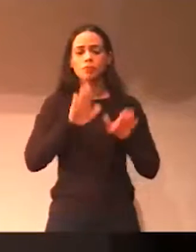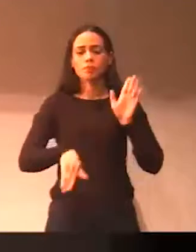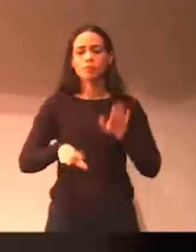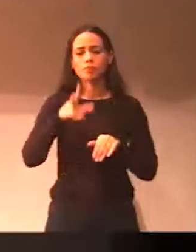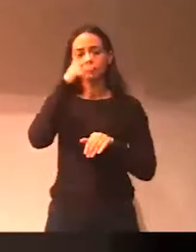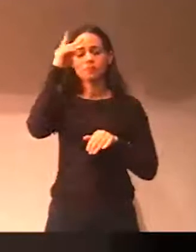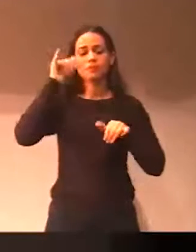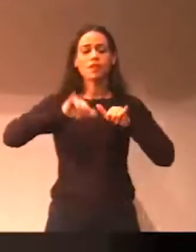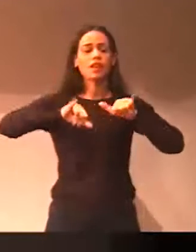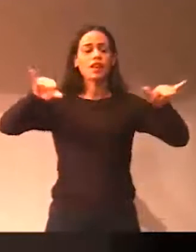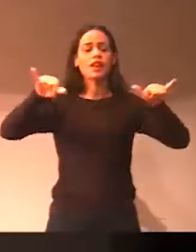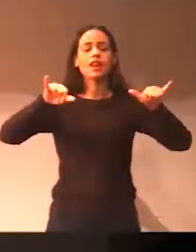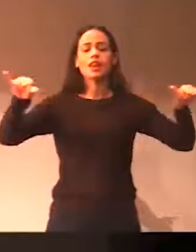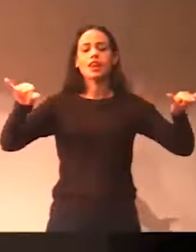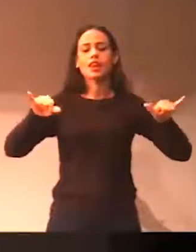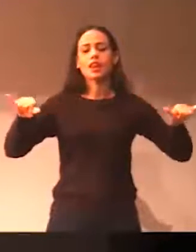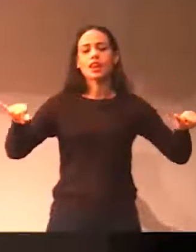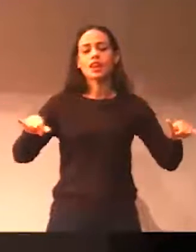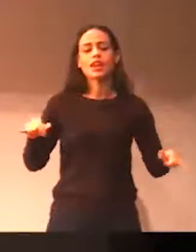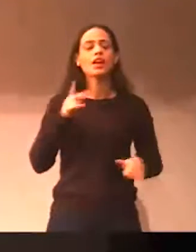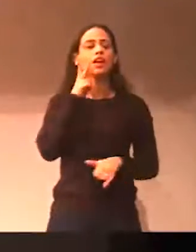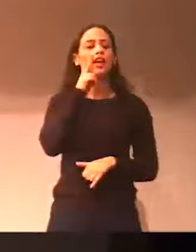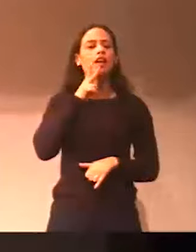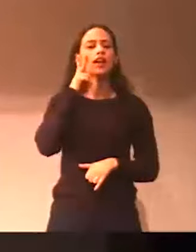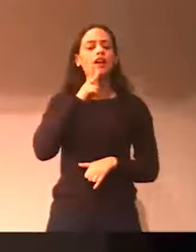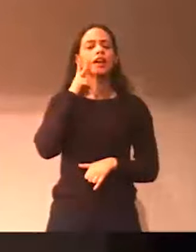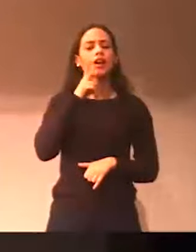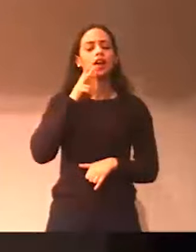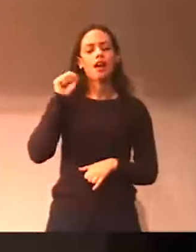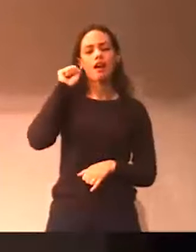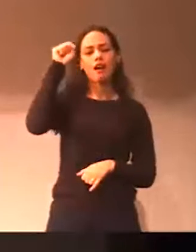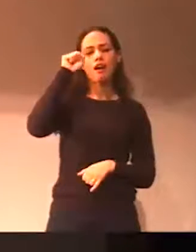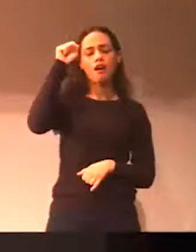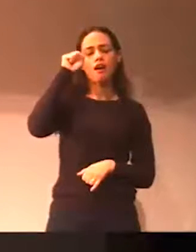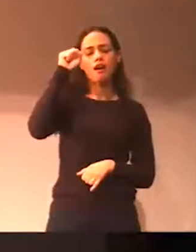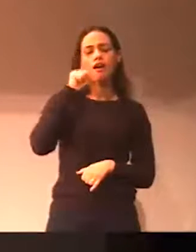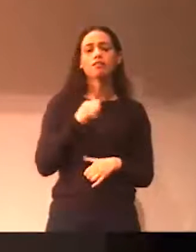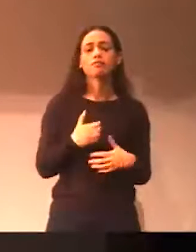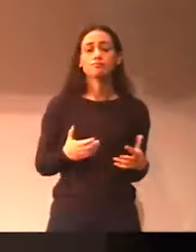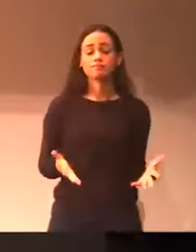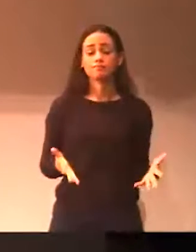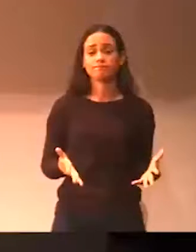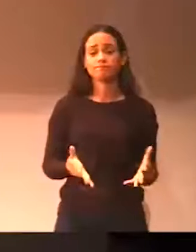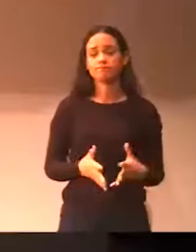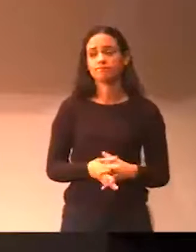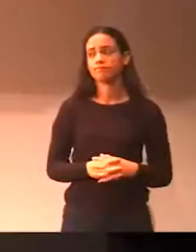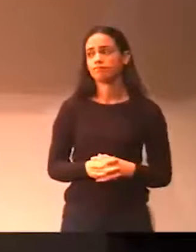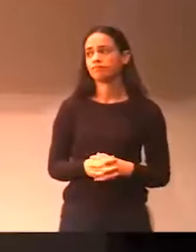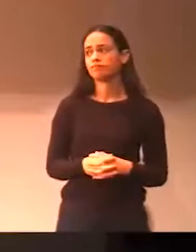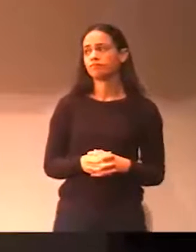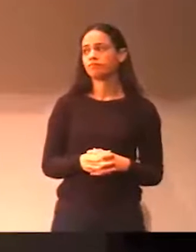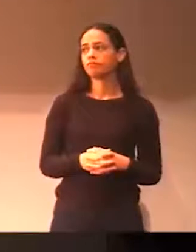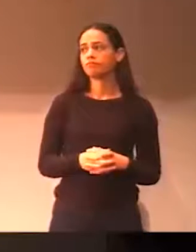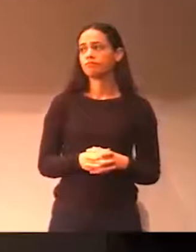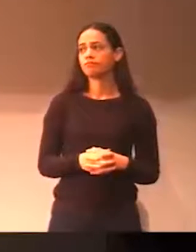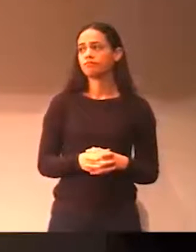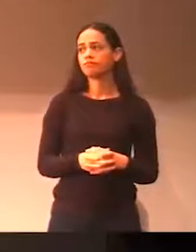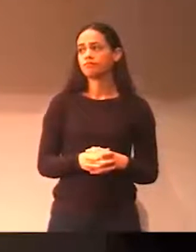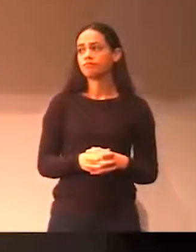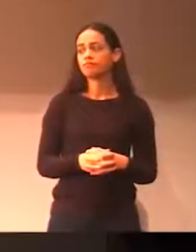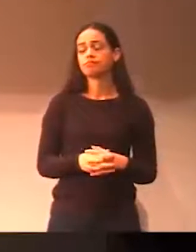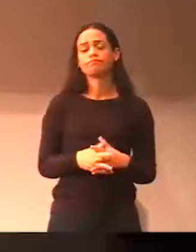campeã, se a gente pesquisar um pouquinho, foi a campeã da segunda divisão, isso é um desgaste, porque,